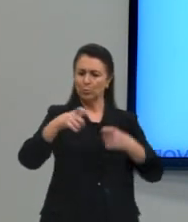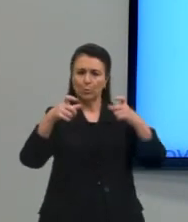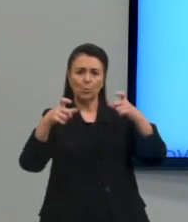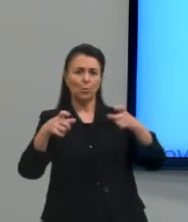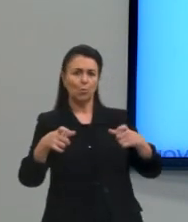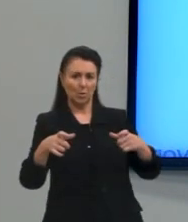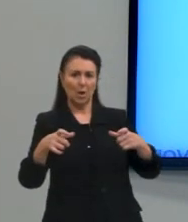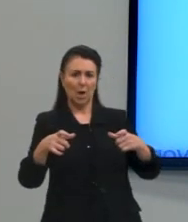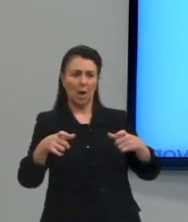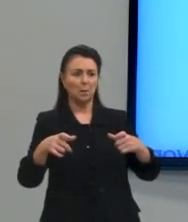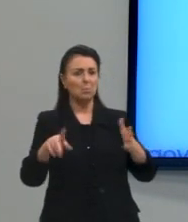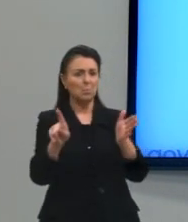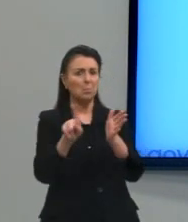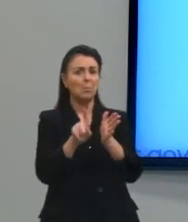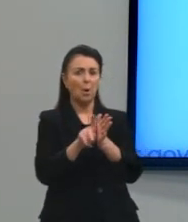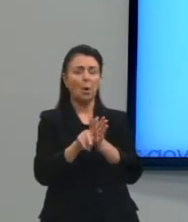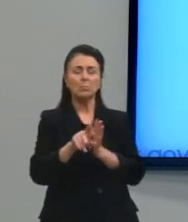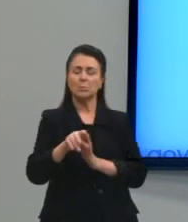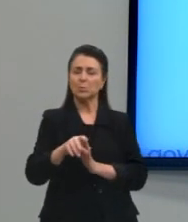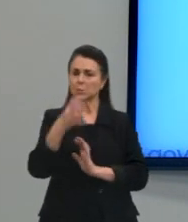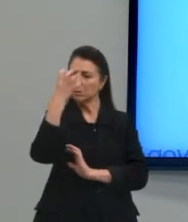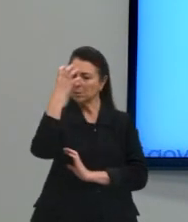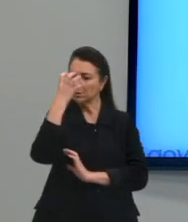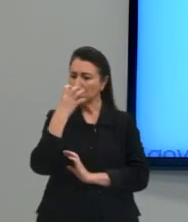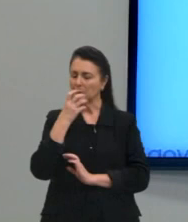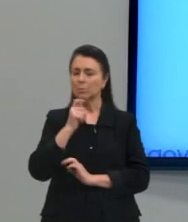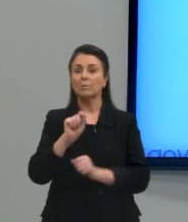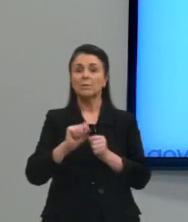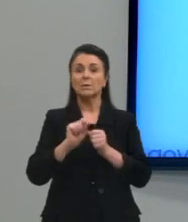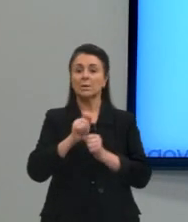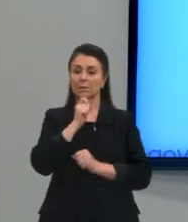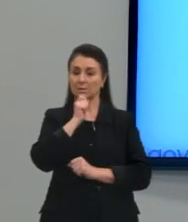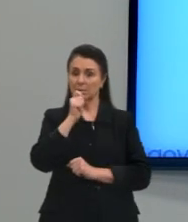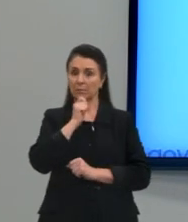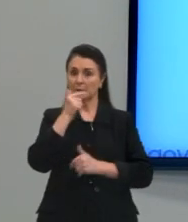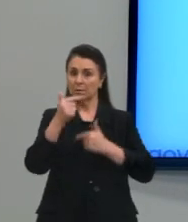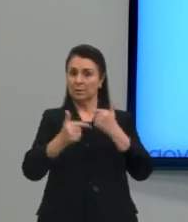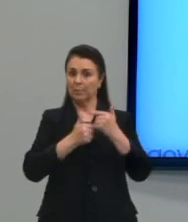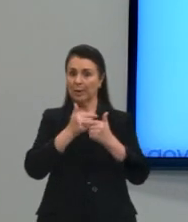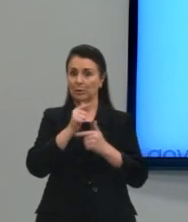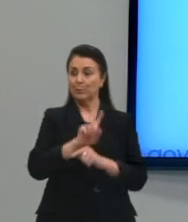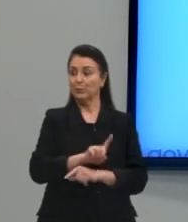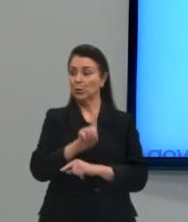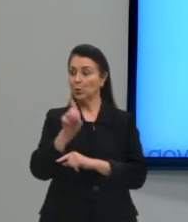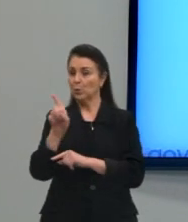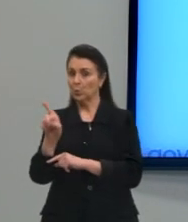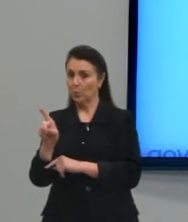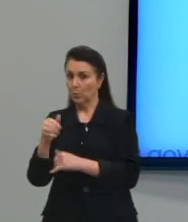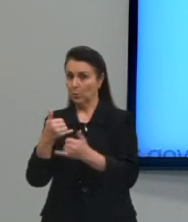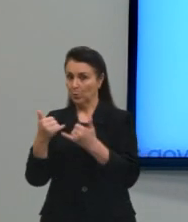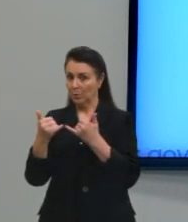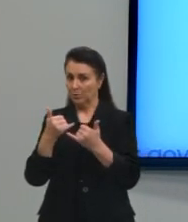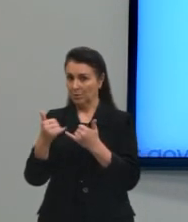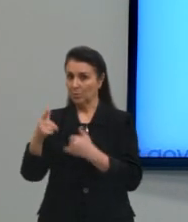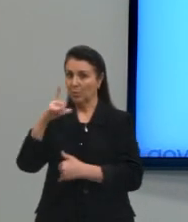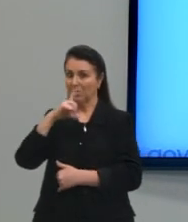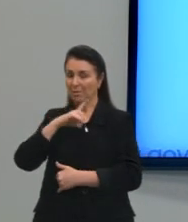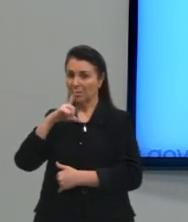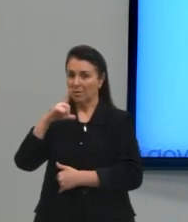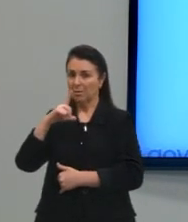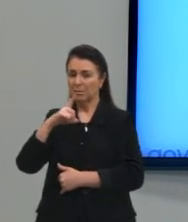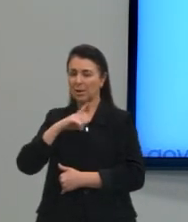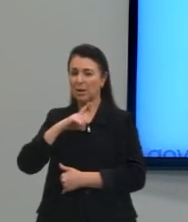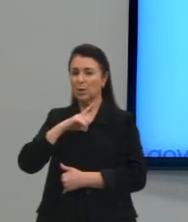executivo, estão numa entrevista de emprego. Enquanto neste segundo exemplo aqui, a gente tem o Homer